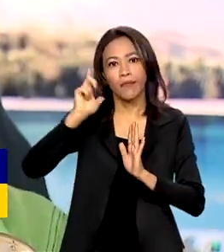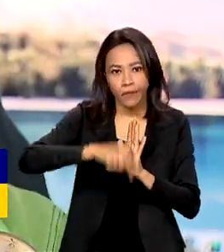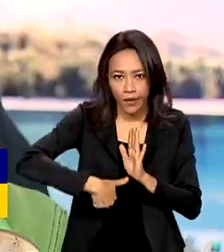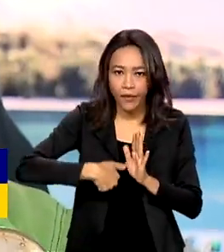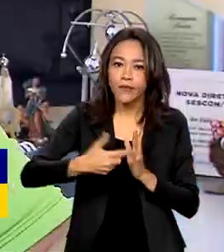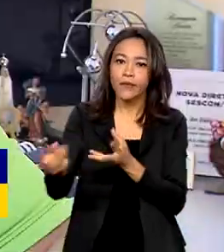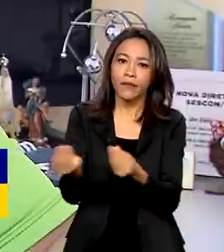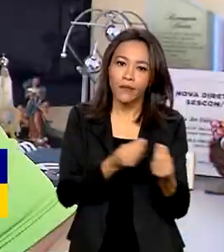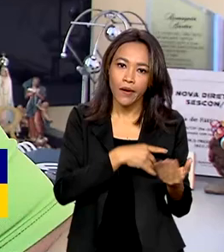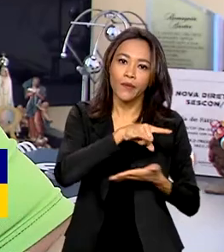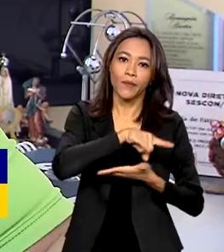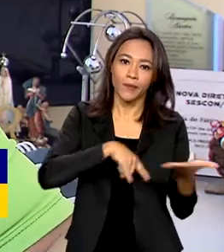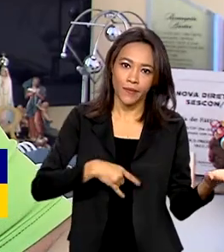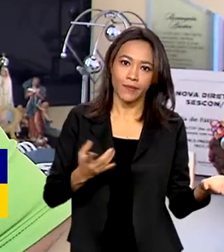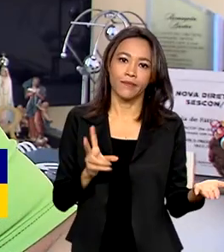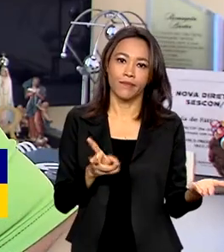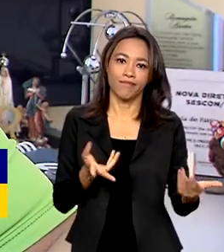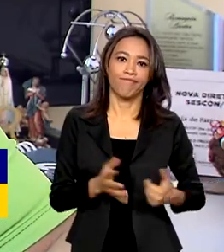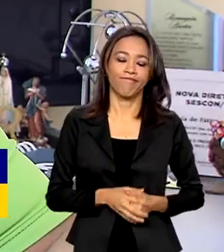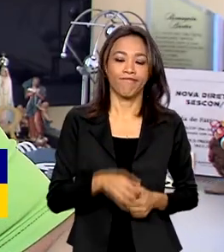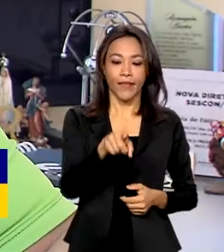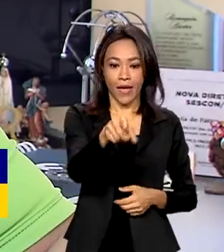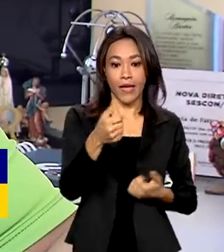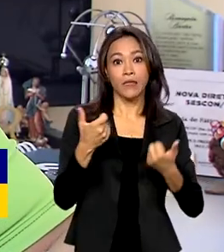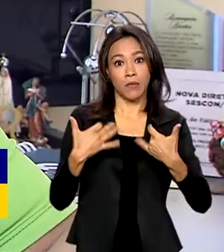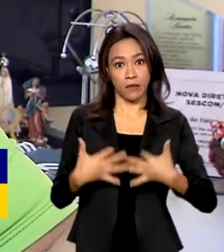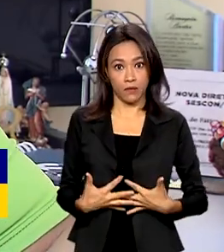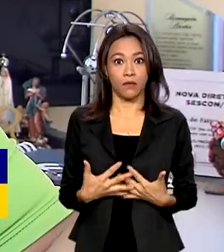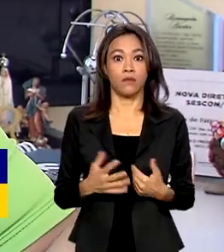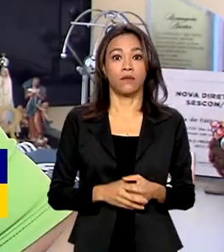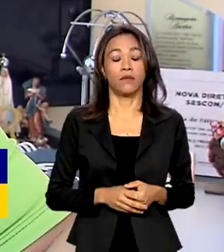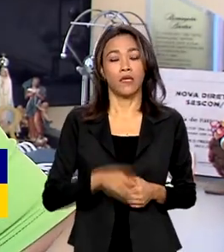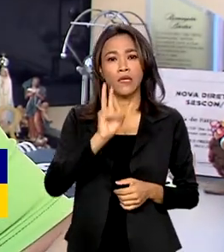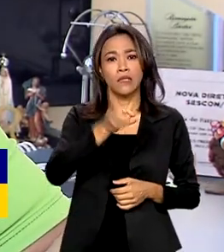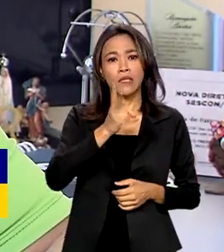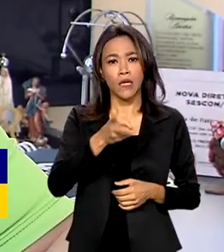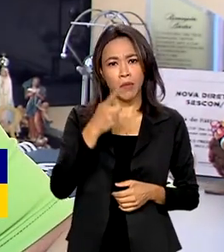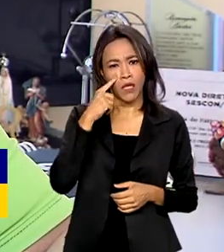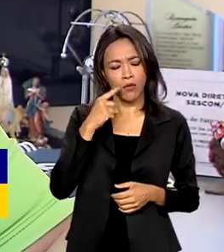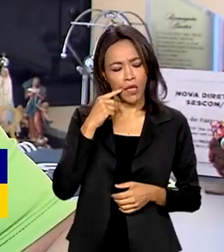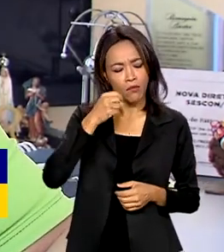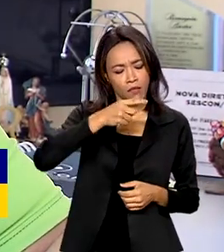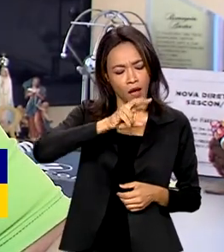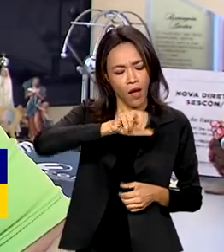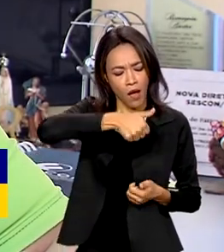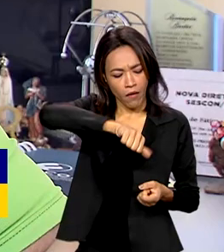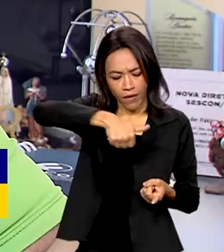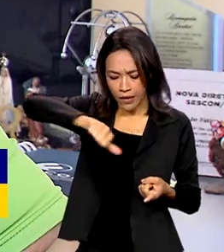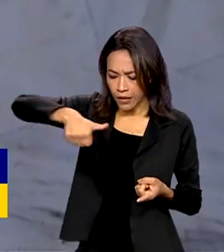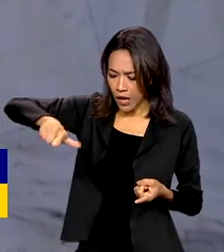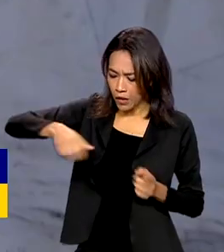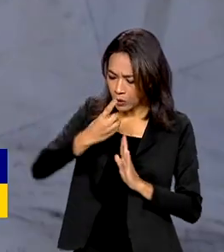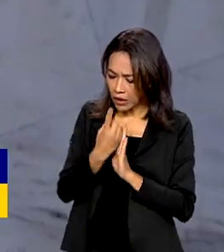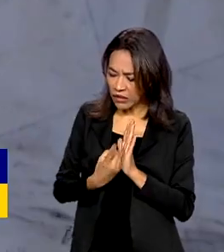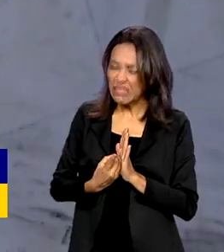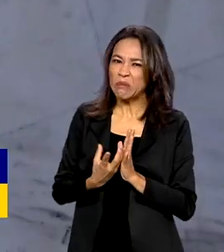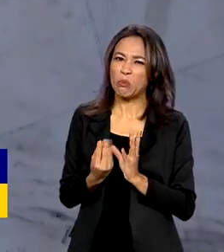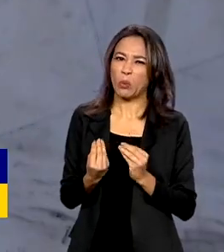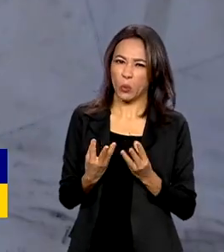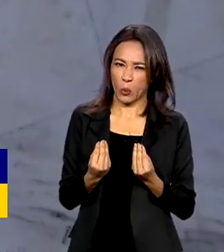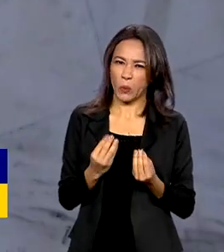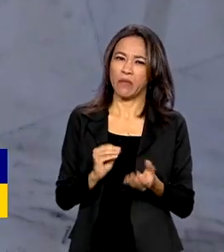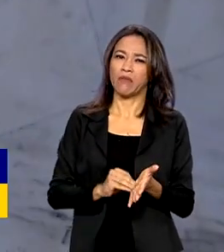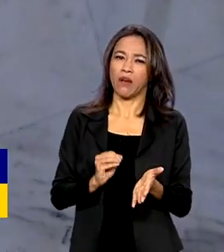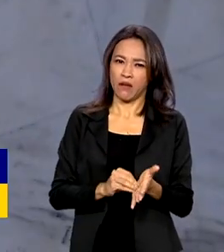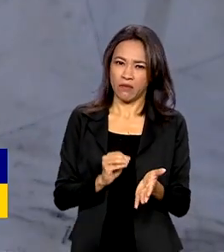documentos. Pelo que eu tenho aqui levantado no nosso controle, ainda falta muita gente. O importante